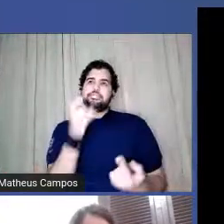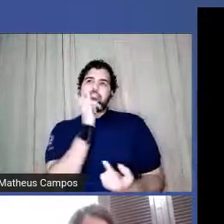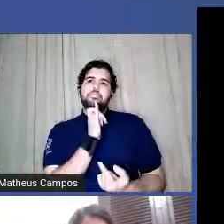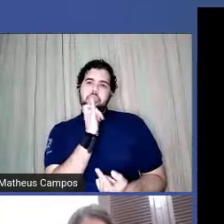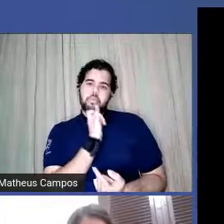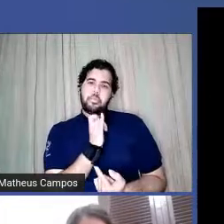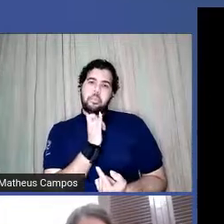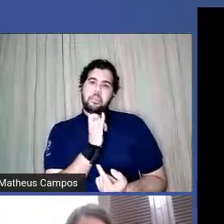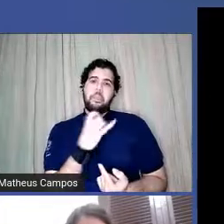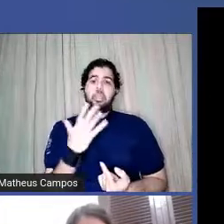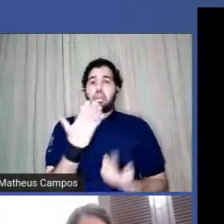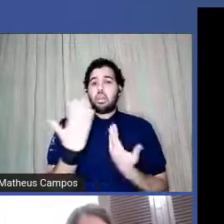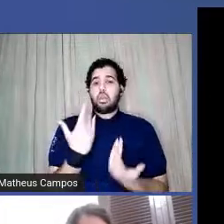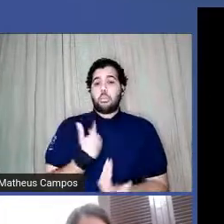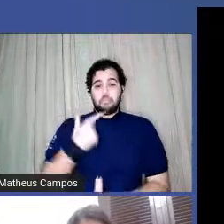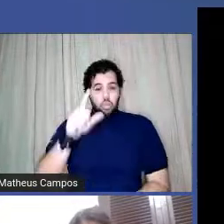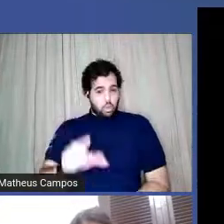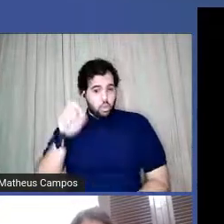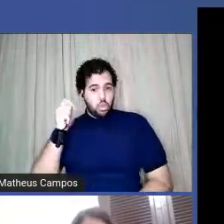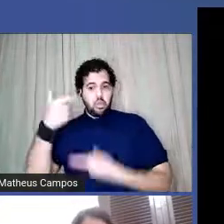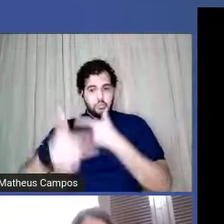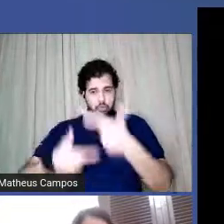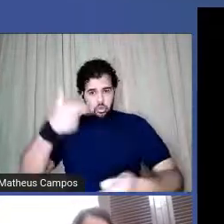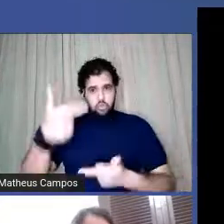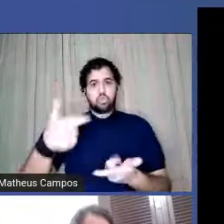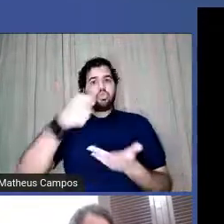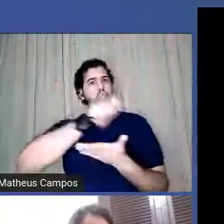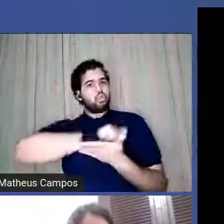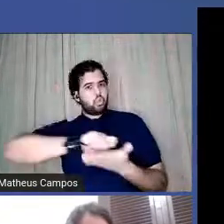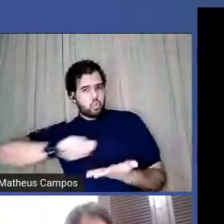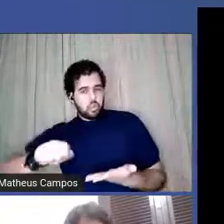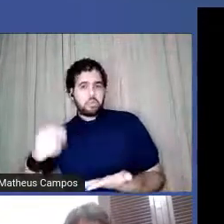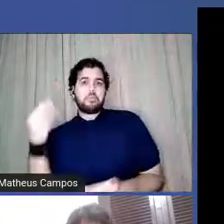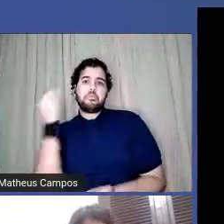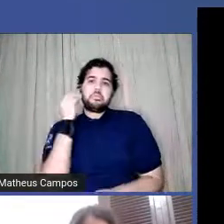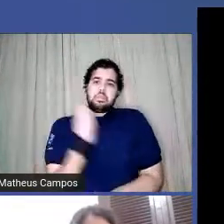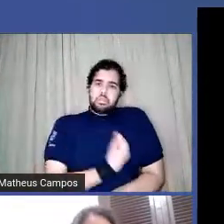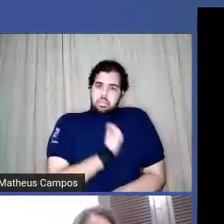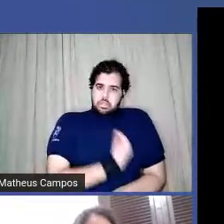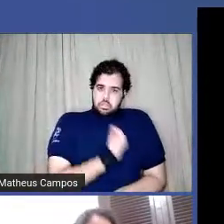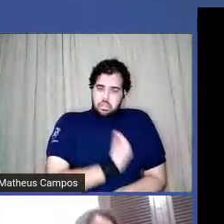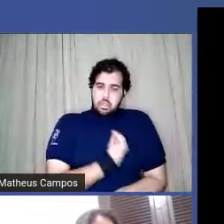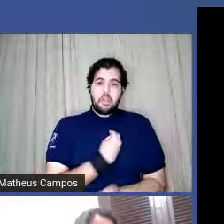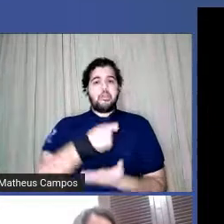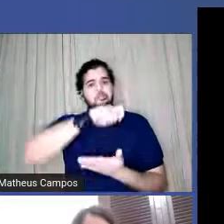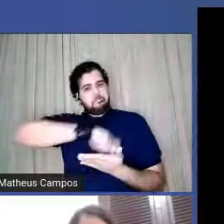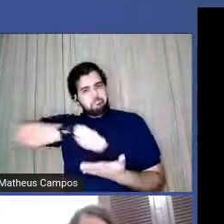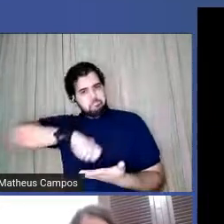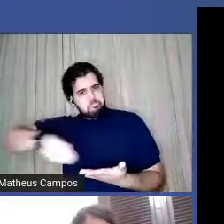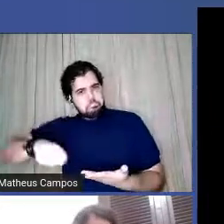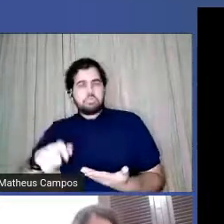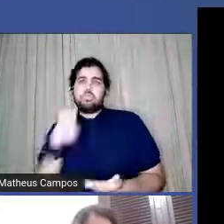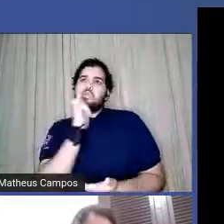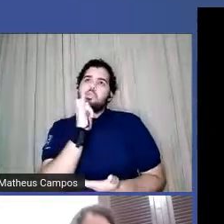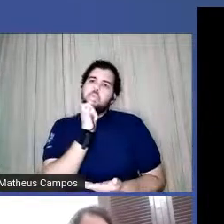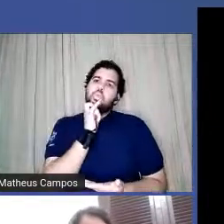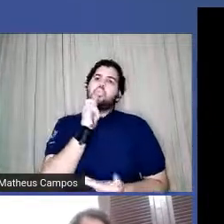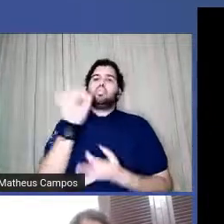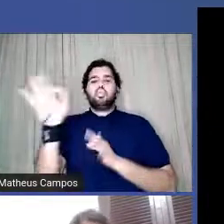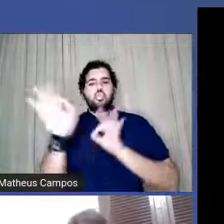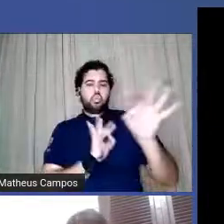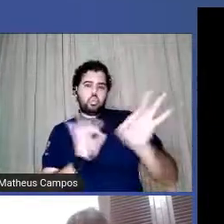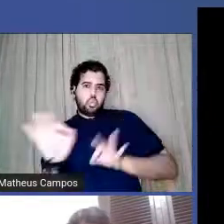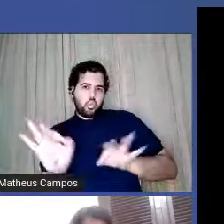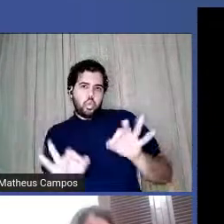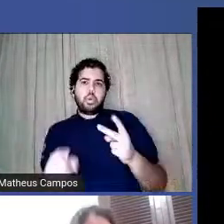uma escolha trabalhar com a escrita tentar viver pela escrita seja por meio de projetos seja